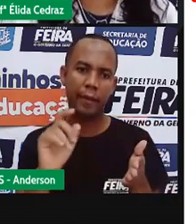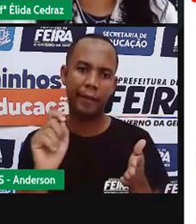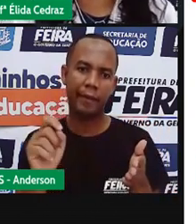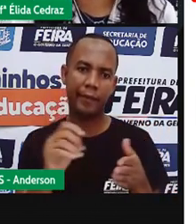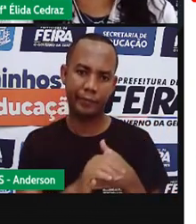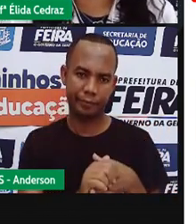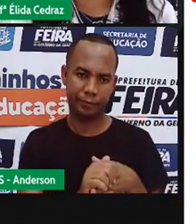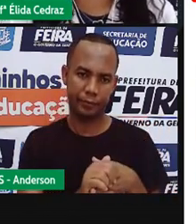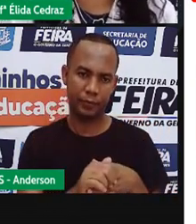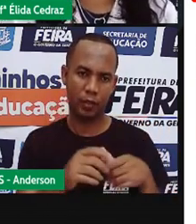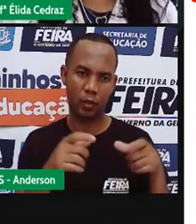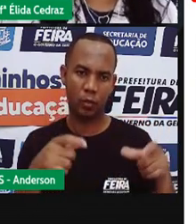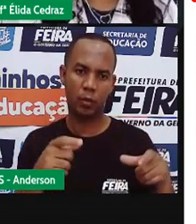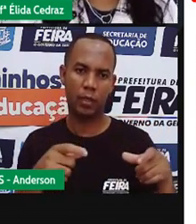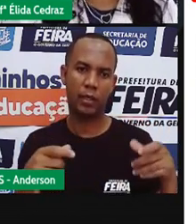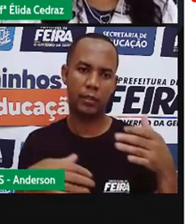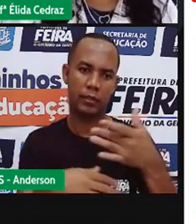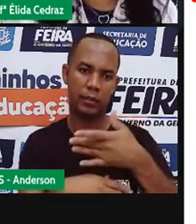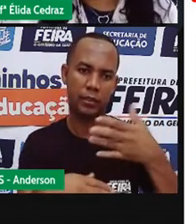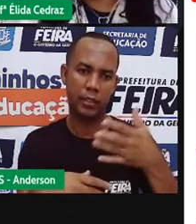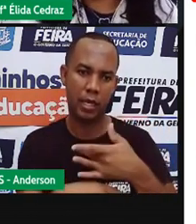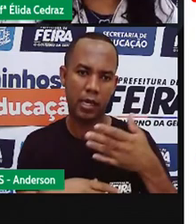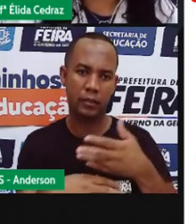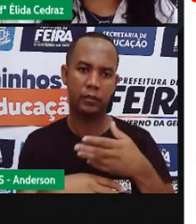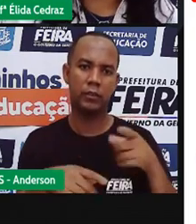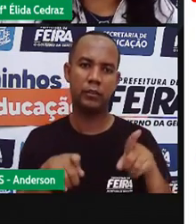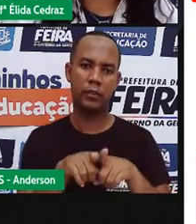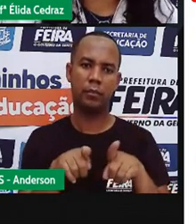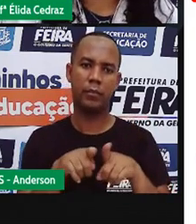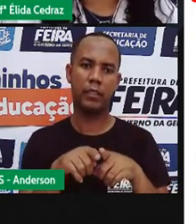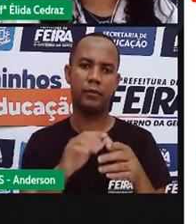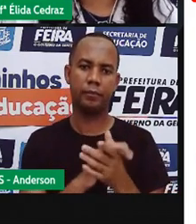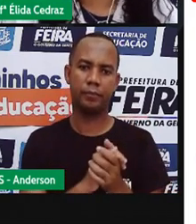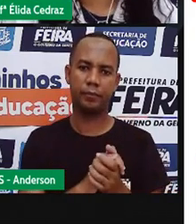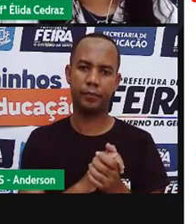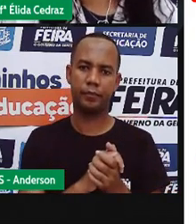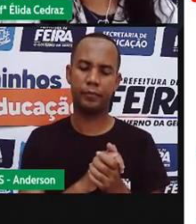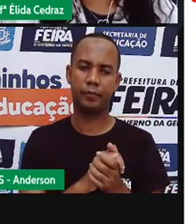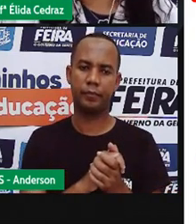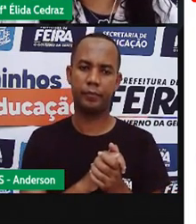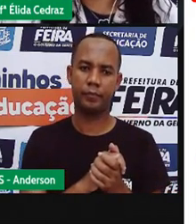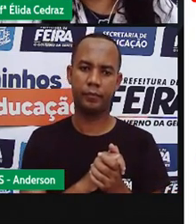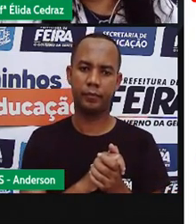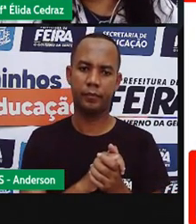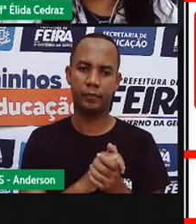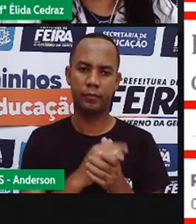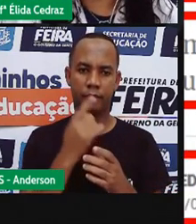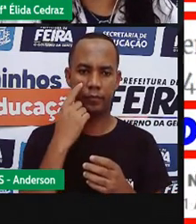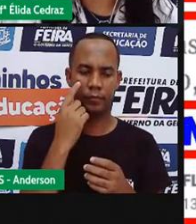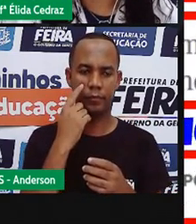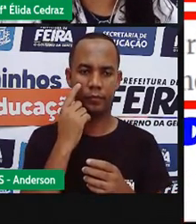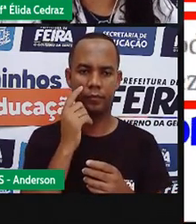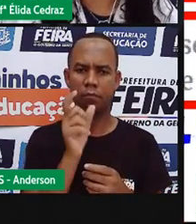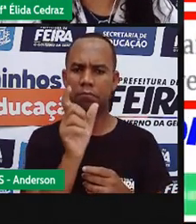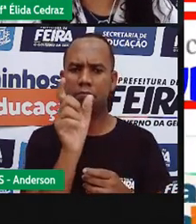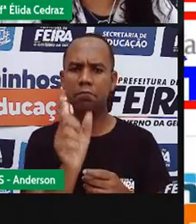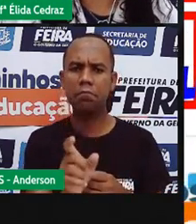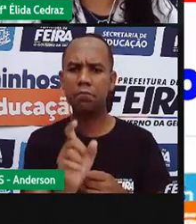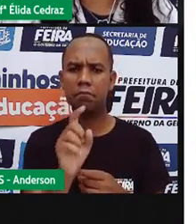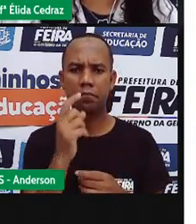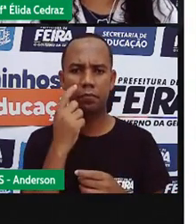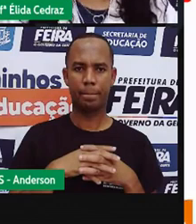e a cidade de onde ele é. É a identificação. Não.